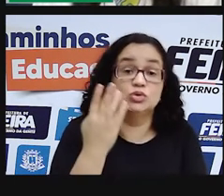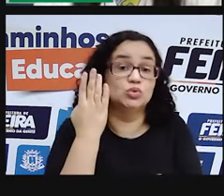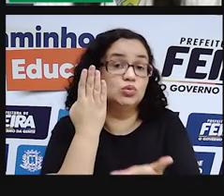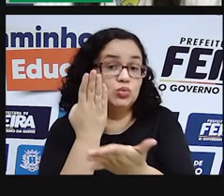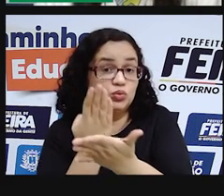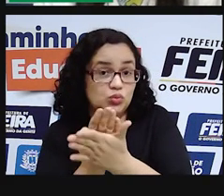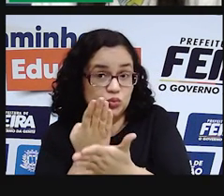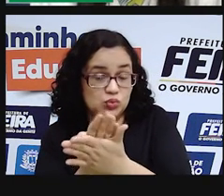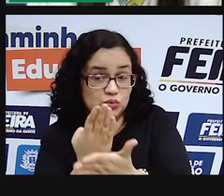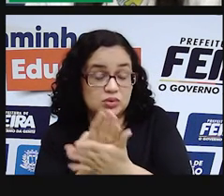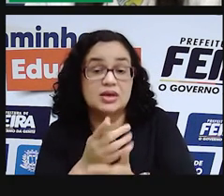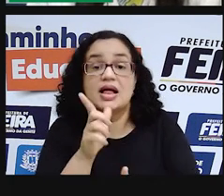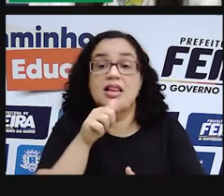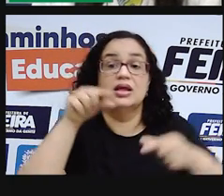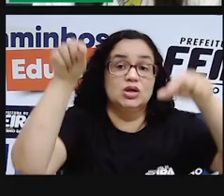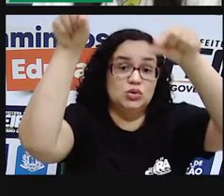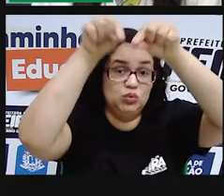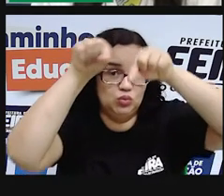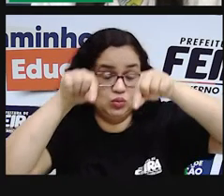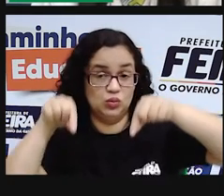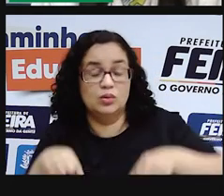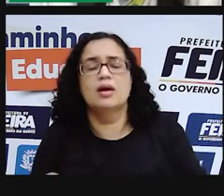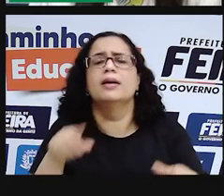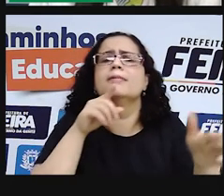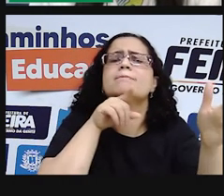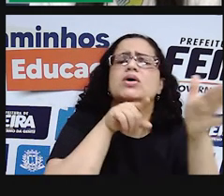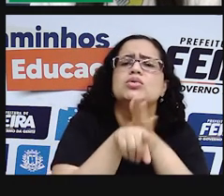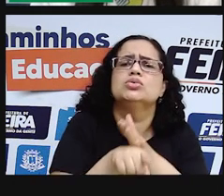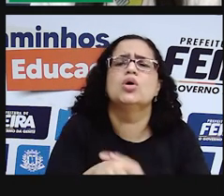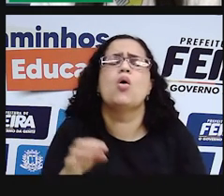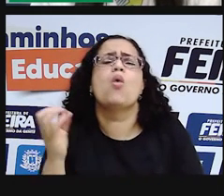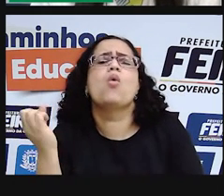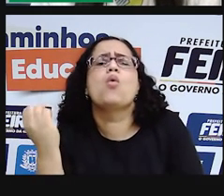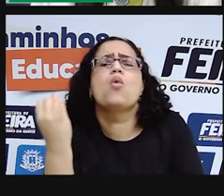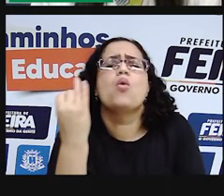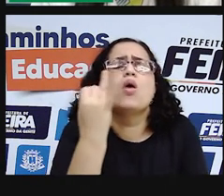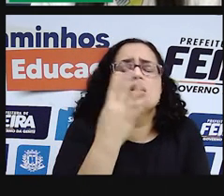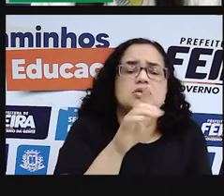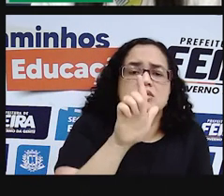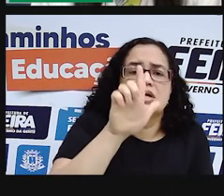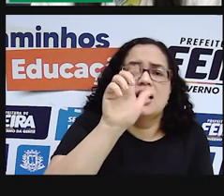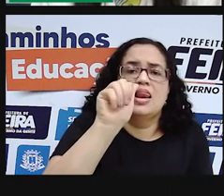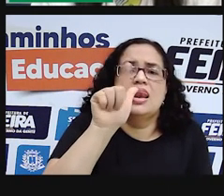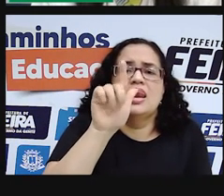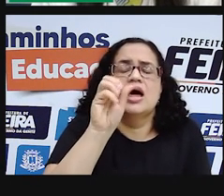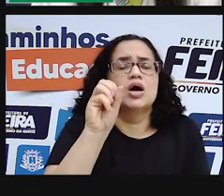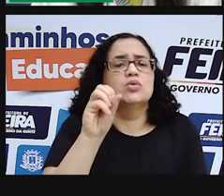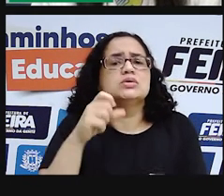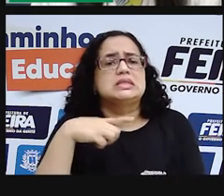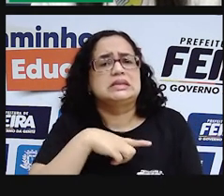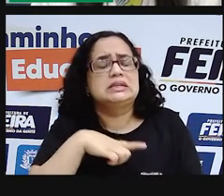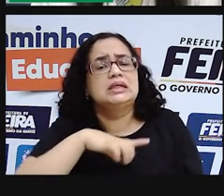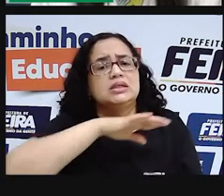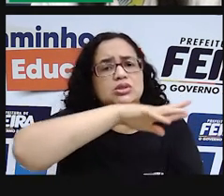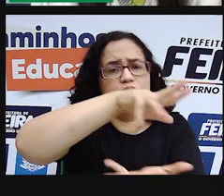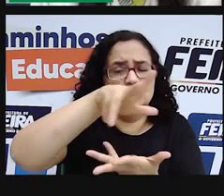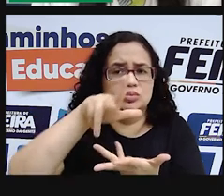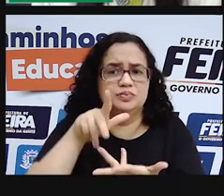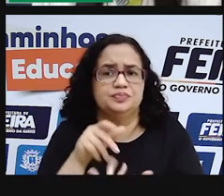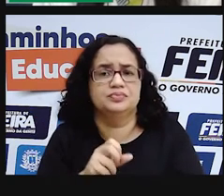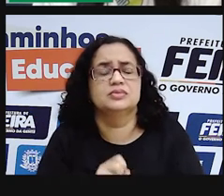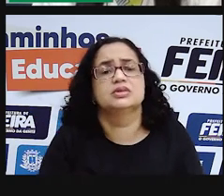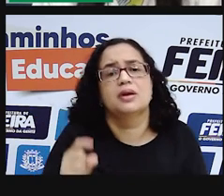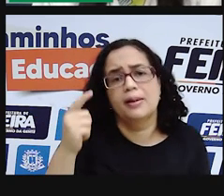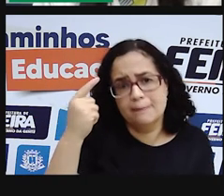estudos sobre as lagoas, a Pró trouxe aqui uma pergunta. Quantos lagos existem no mundo? Vocês já